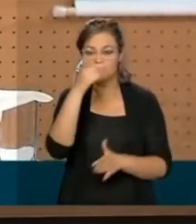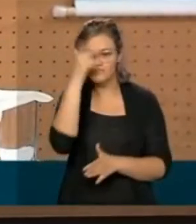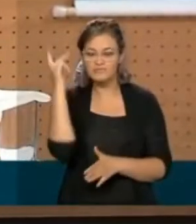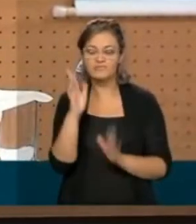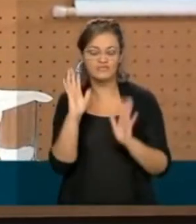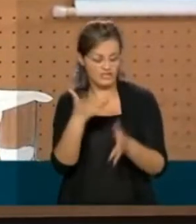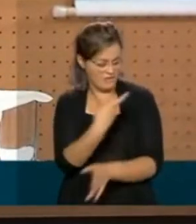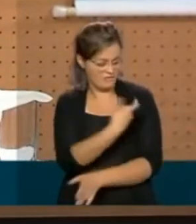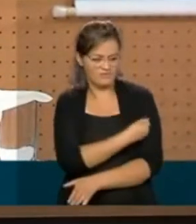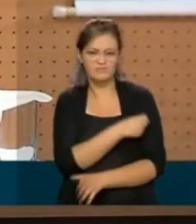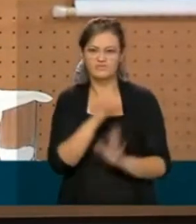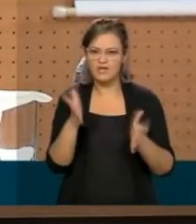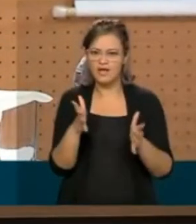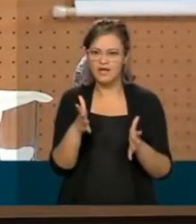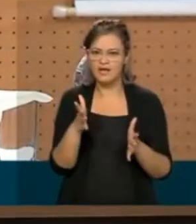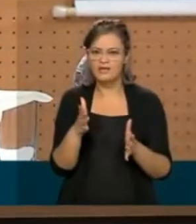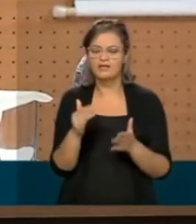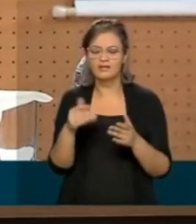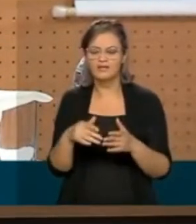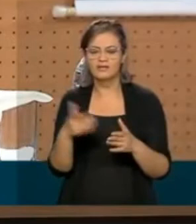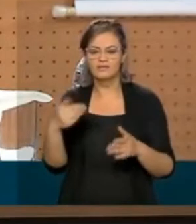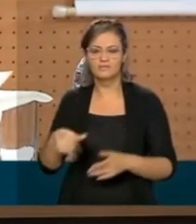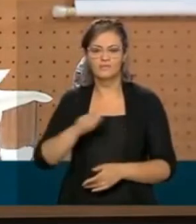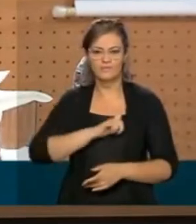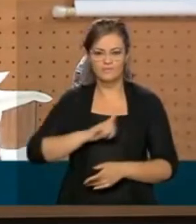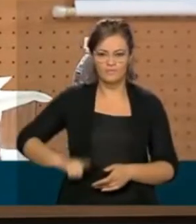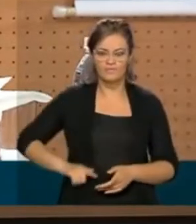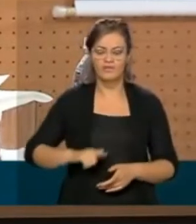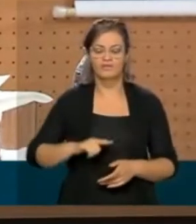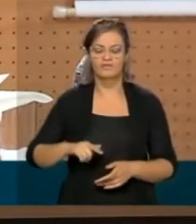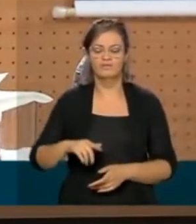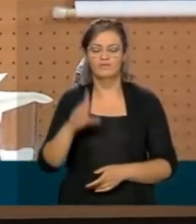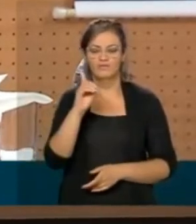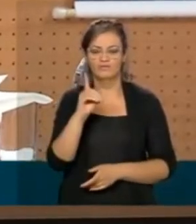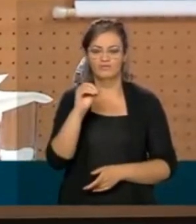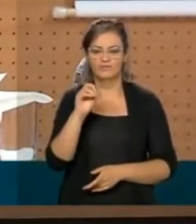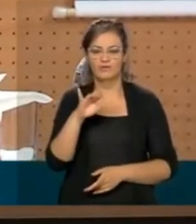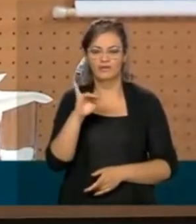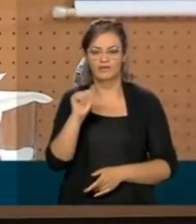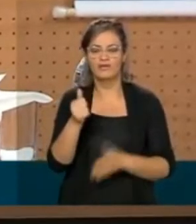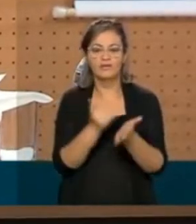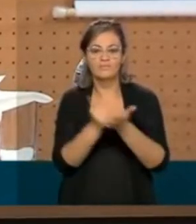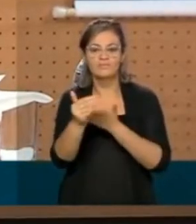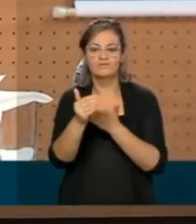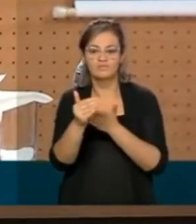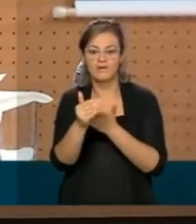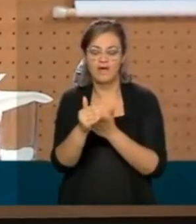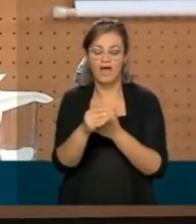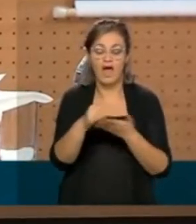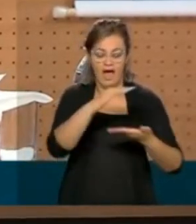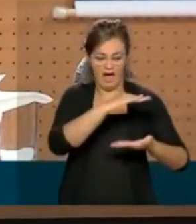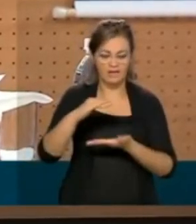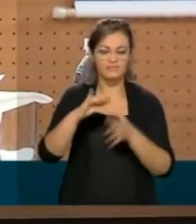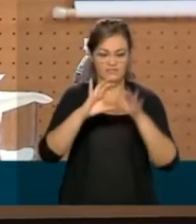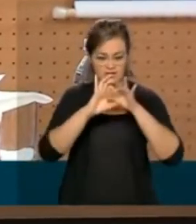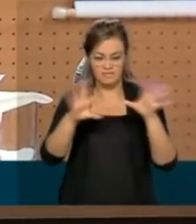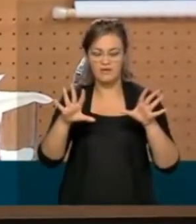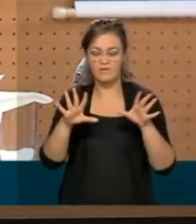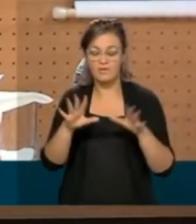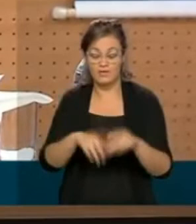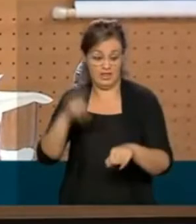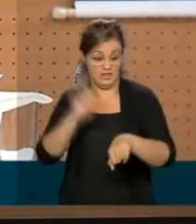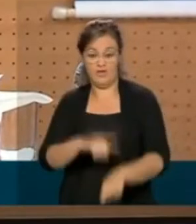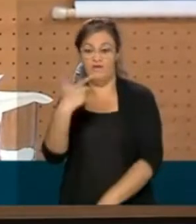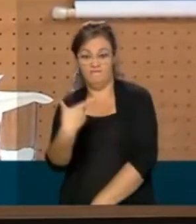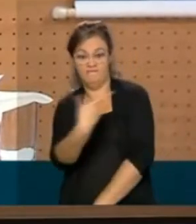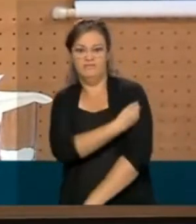vacinada no Brasil, uma iniciativa do governador João Doria, do governo de São Paulo, logo depois que a Anvisa tomou a decisão de autorizar o